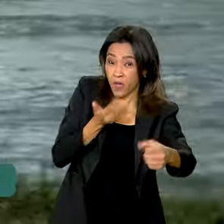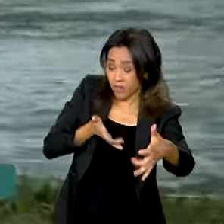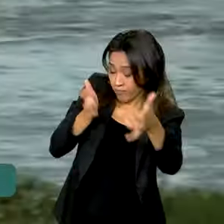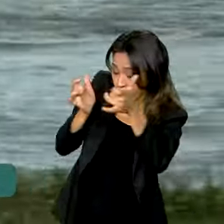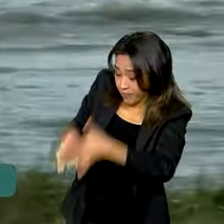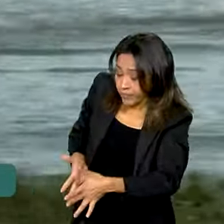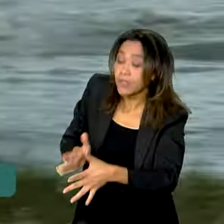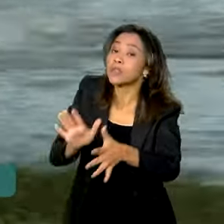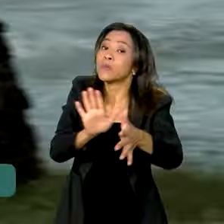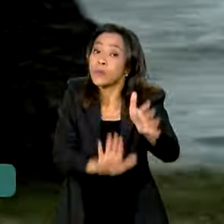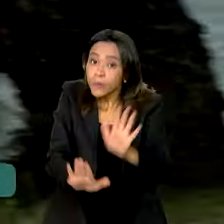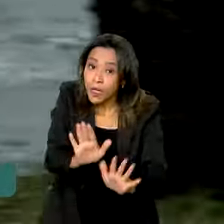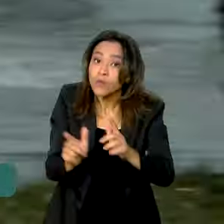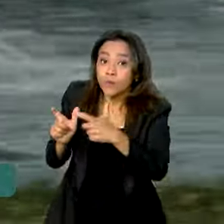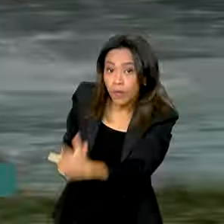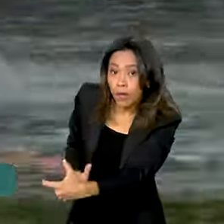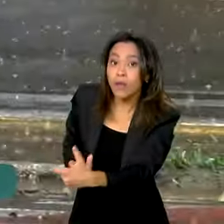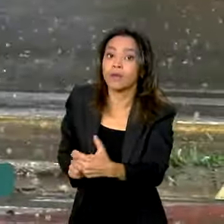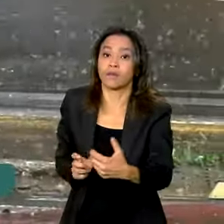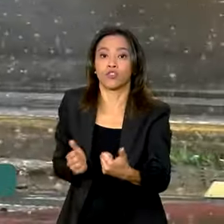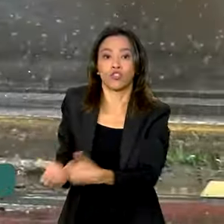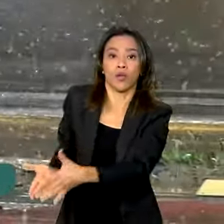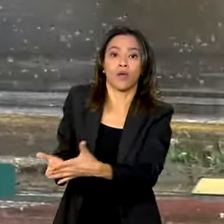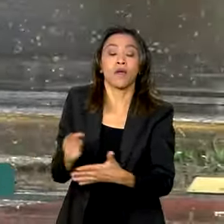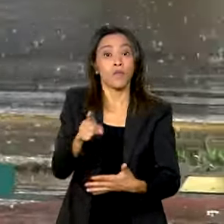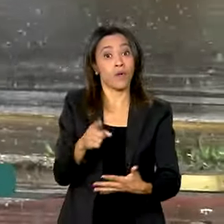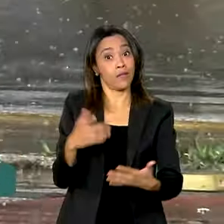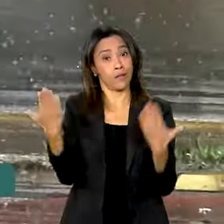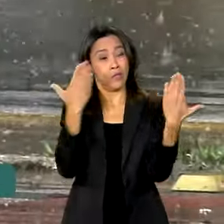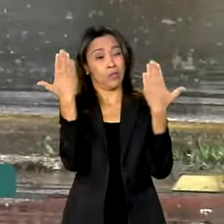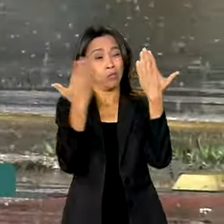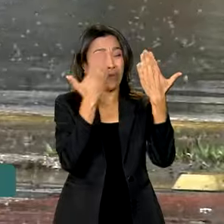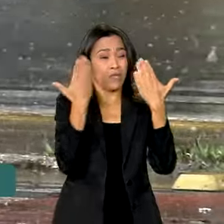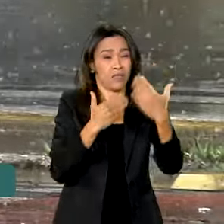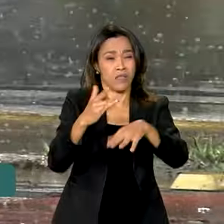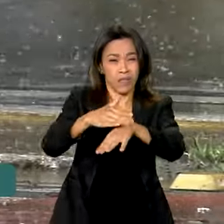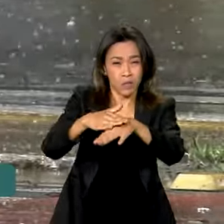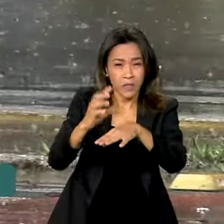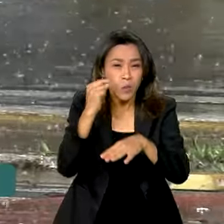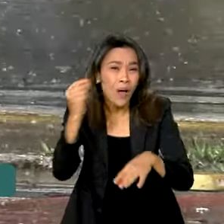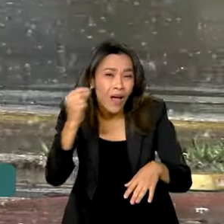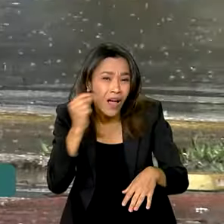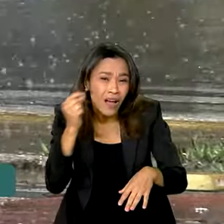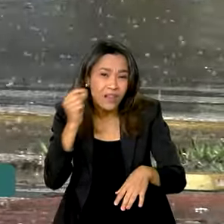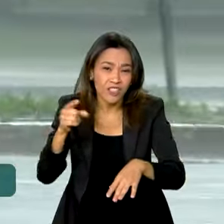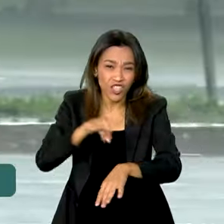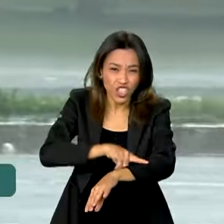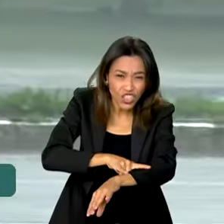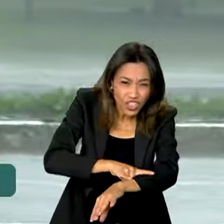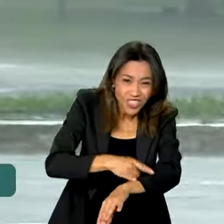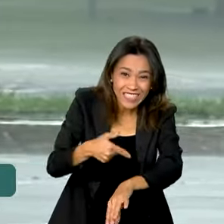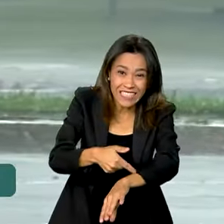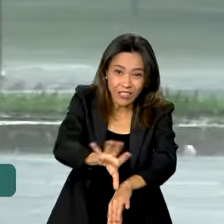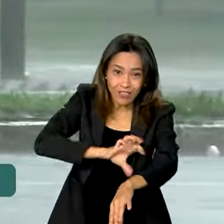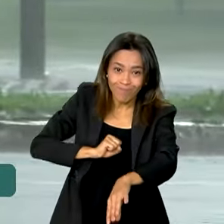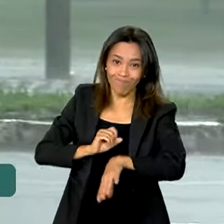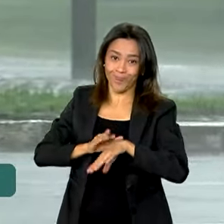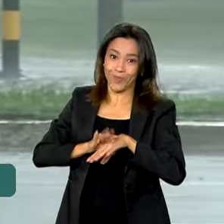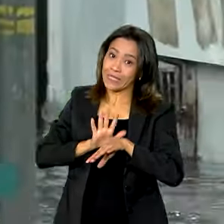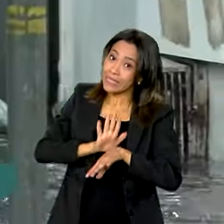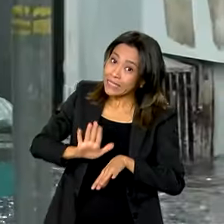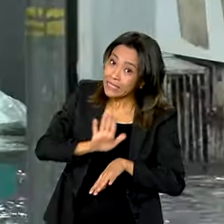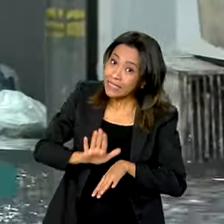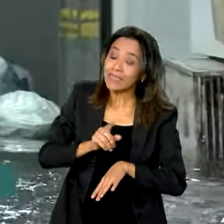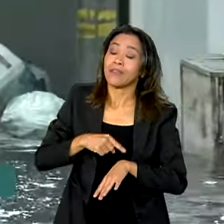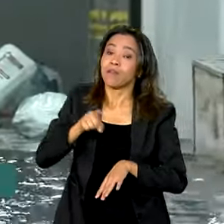O Ministério também segue monitorando os casos suspeitos de leptospirose no Estado e enfatiza a importância de buscar